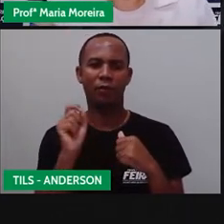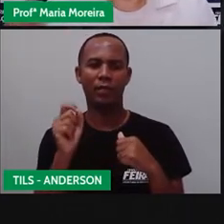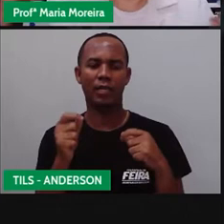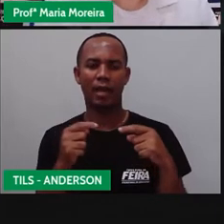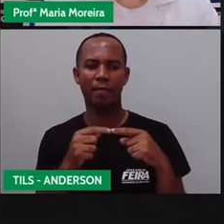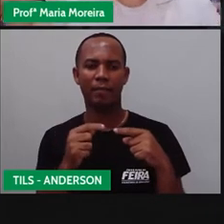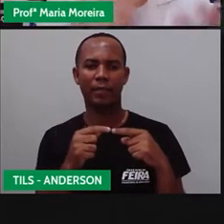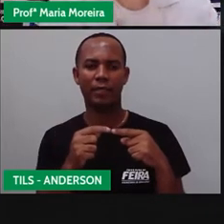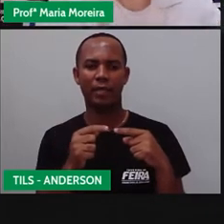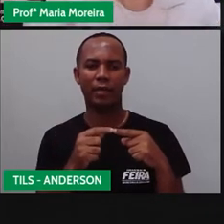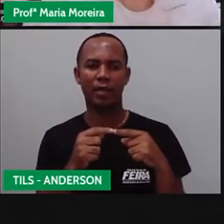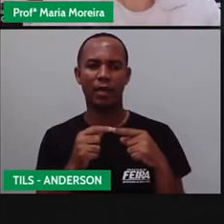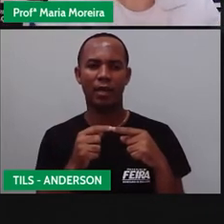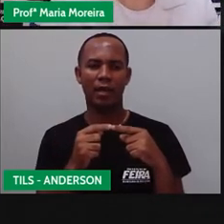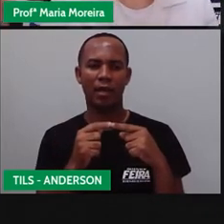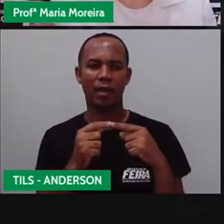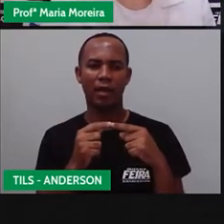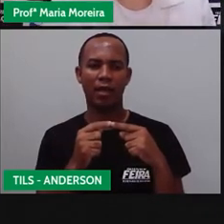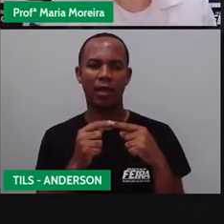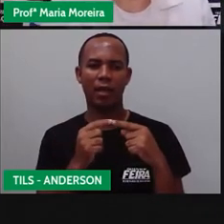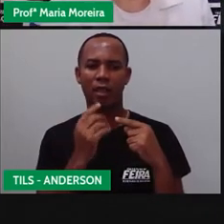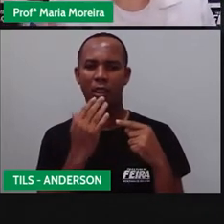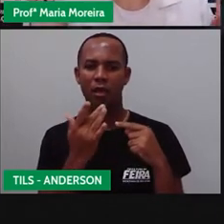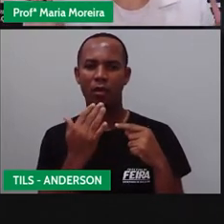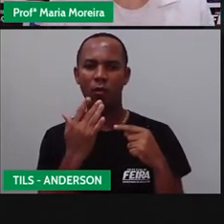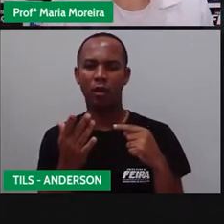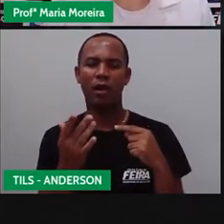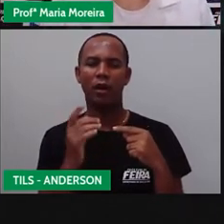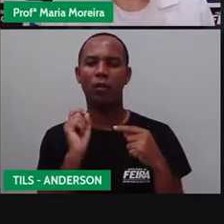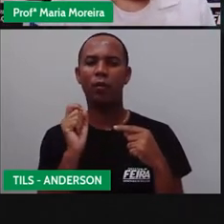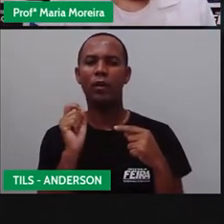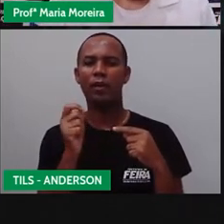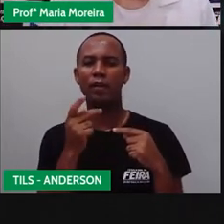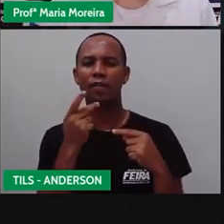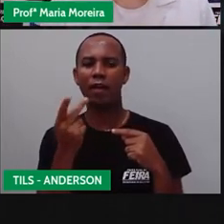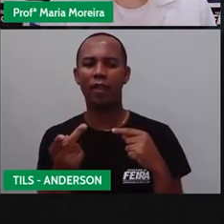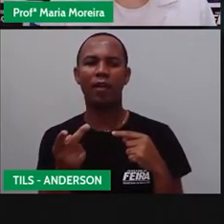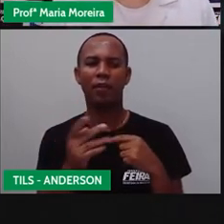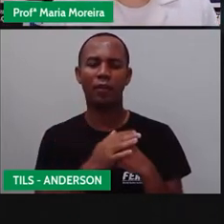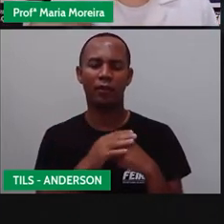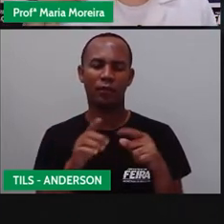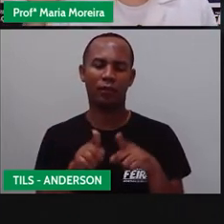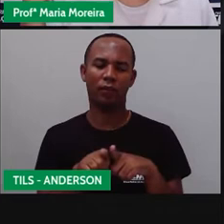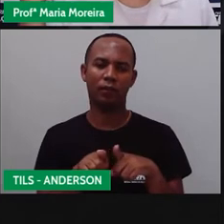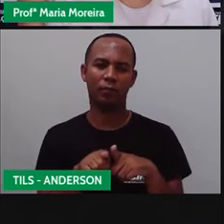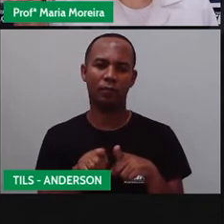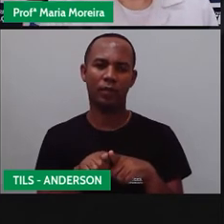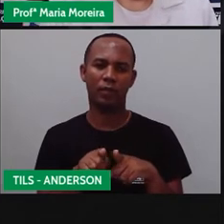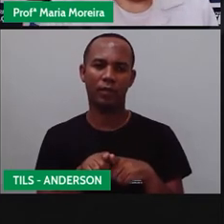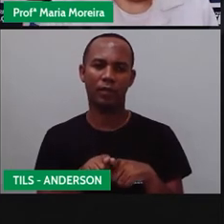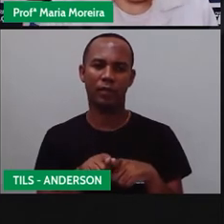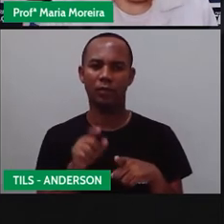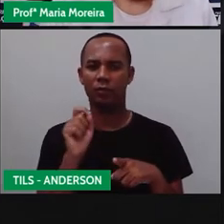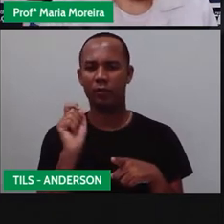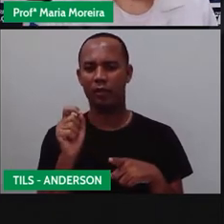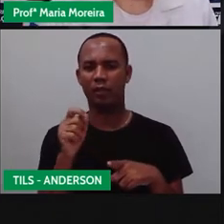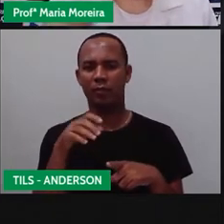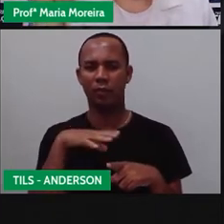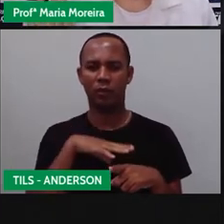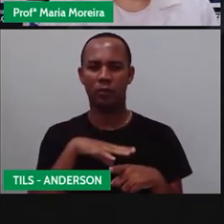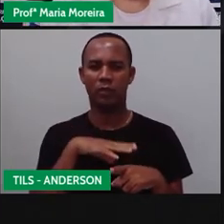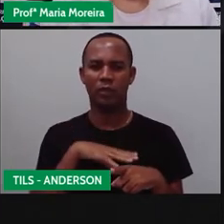uma língua que deu origem a várias outras línguas. Seria uma espécie de língua mãe. E ela deu origem à língua